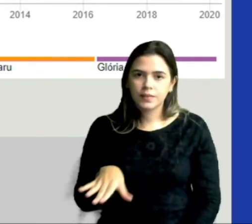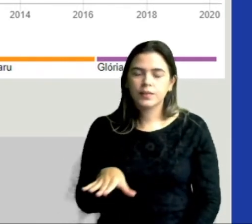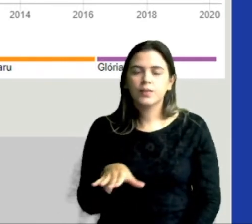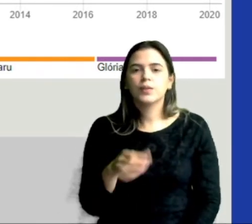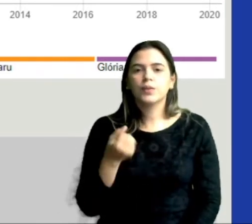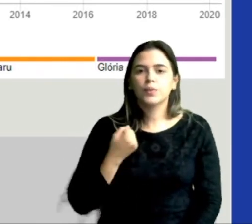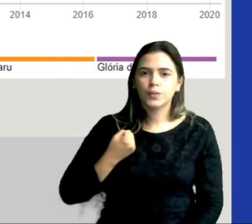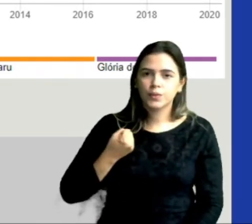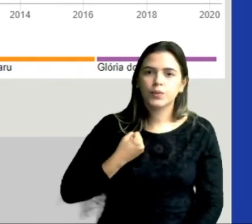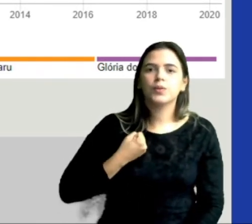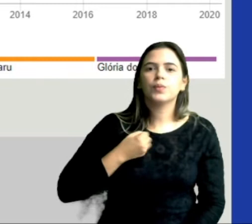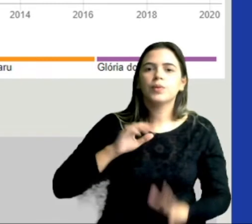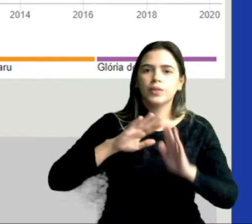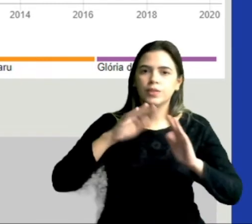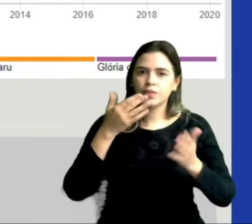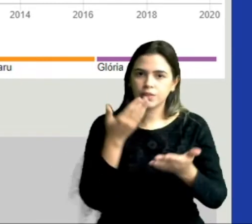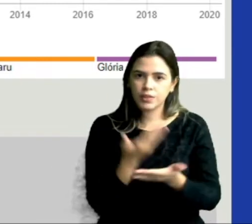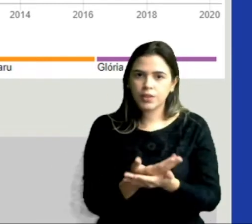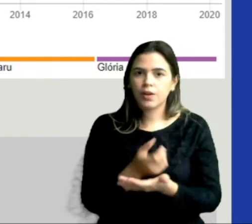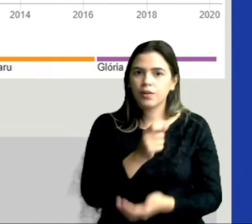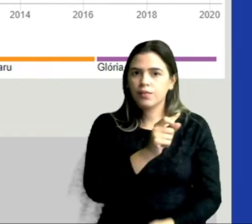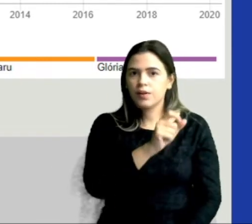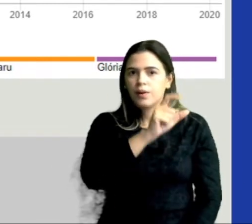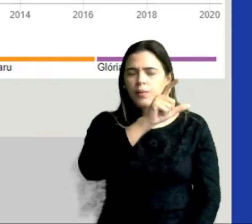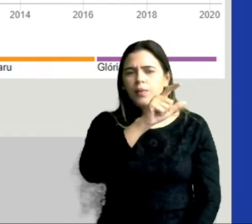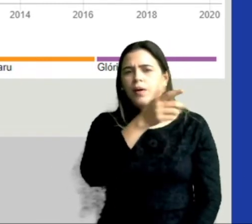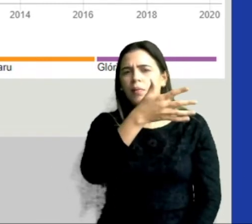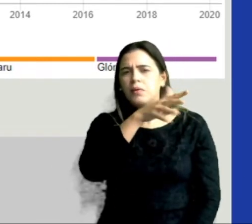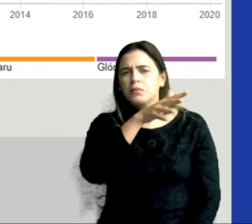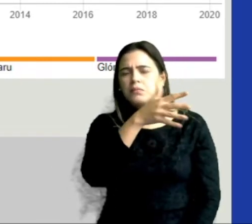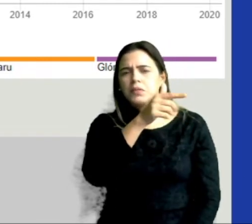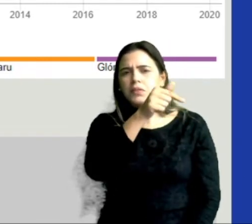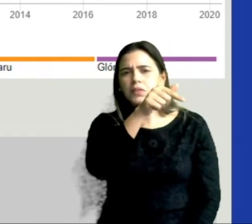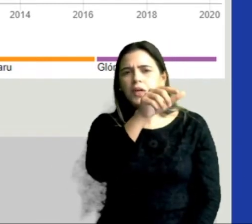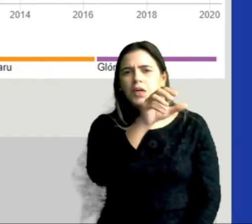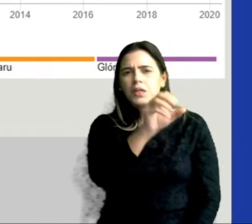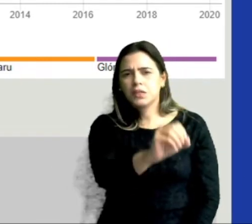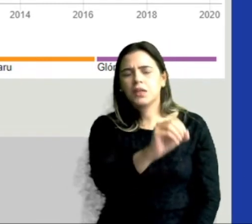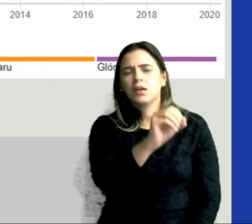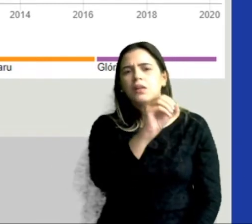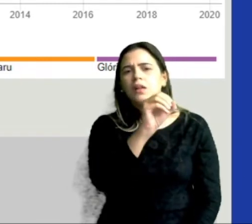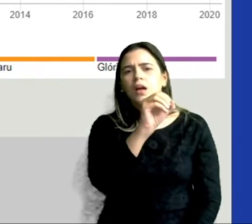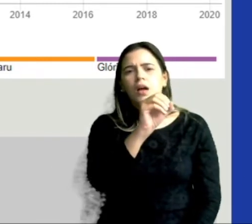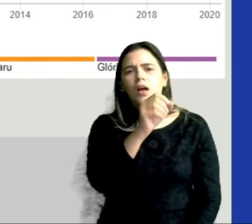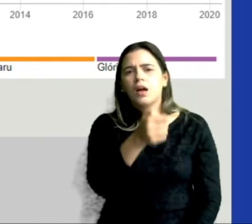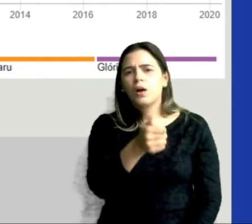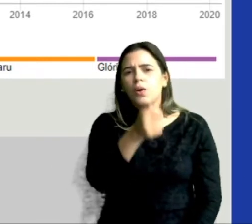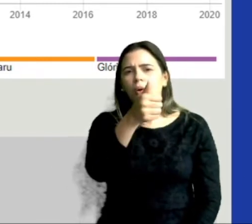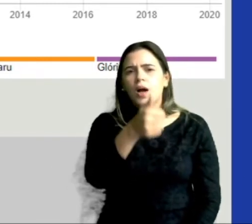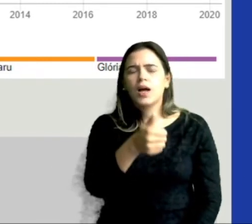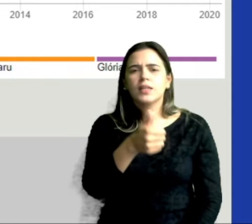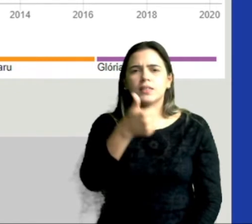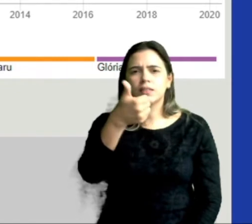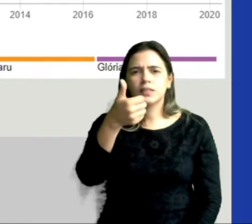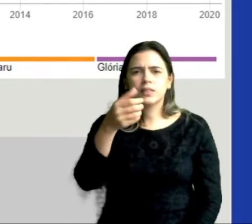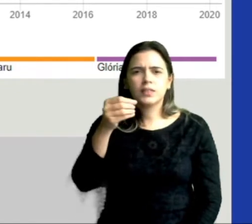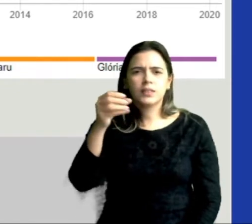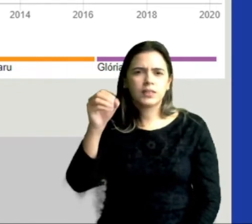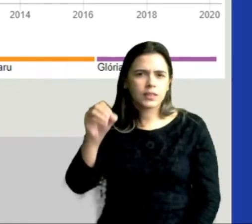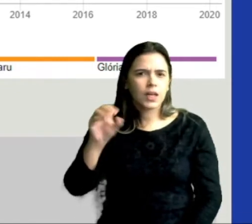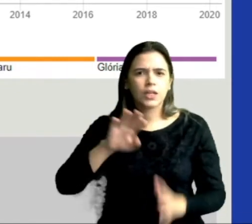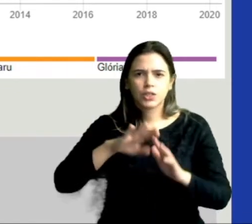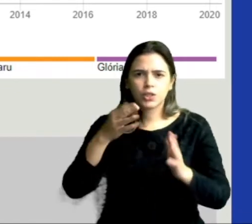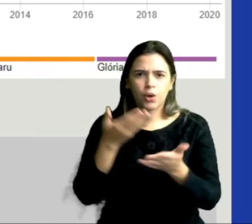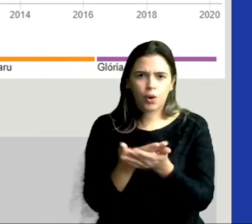o número de escolas foi aumentando de aproximadamente 70 até quase 100 escolas hoje em